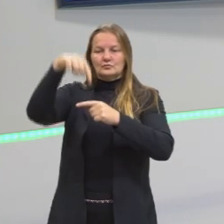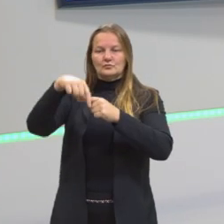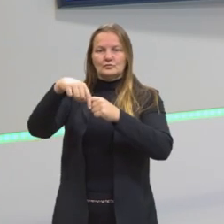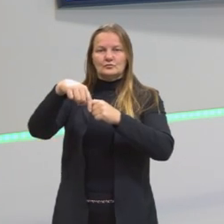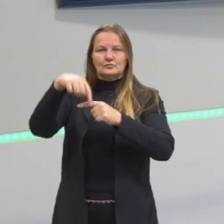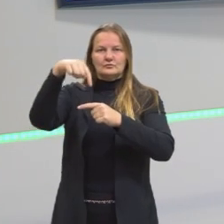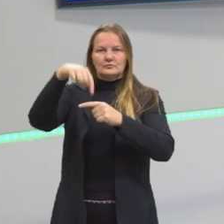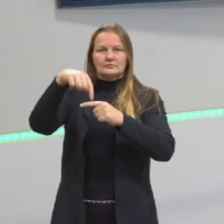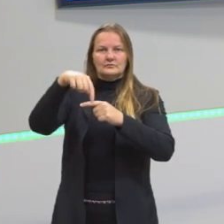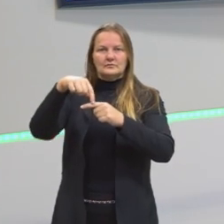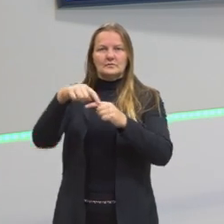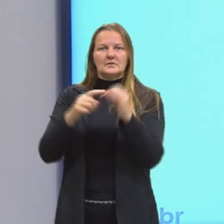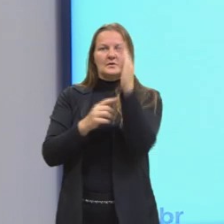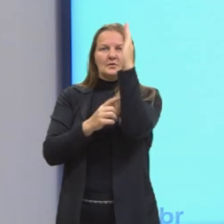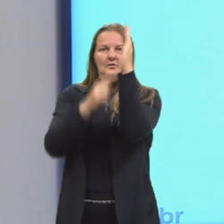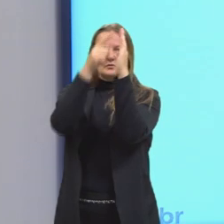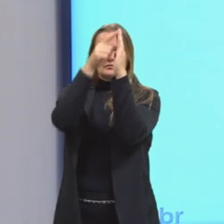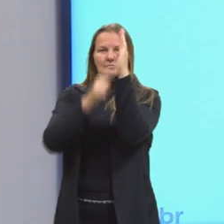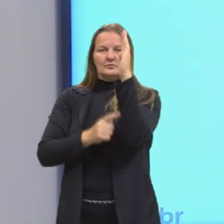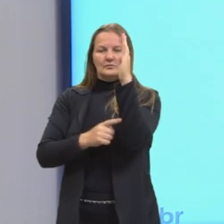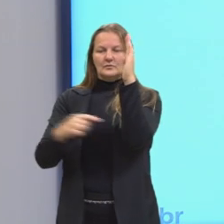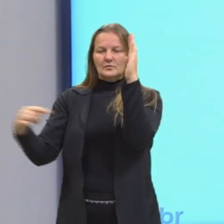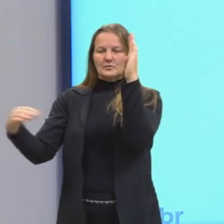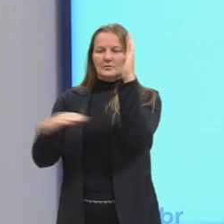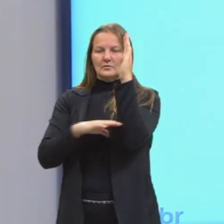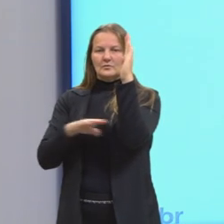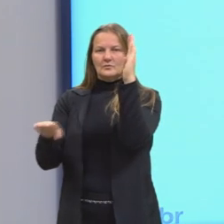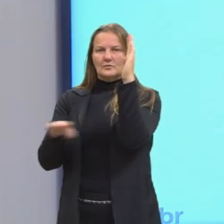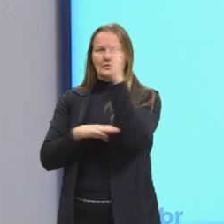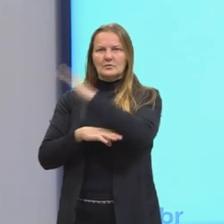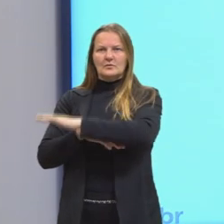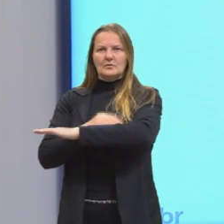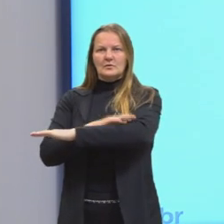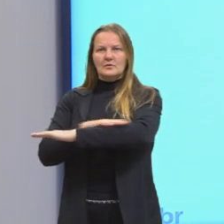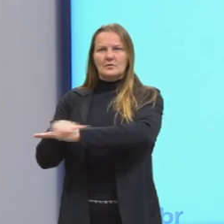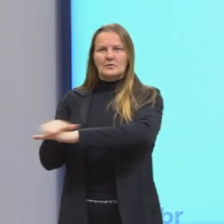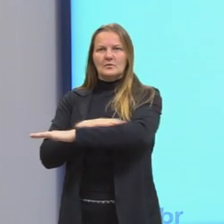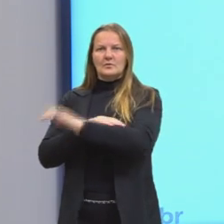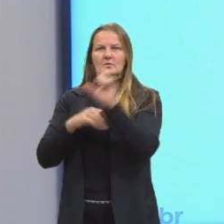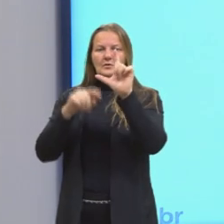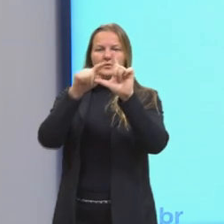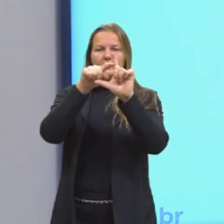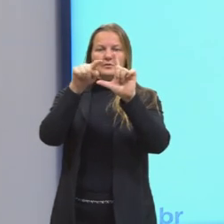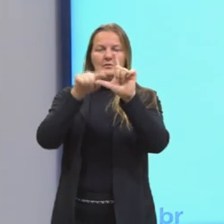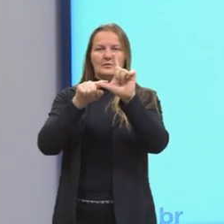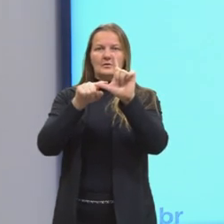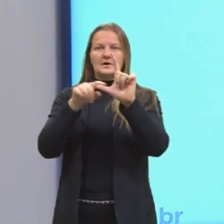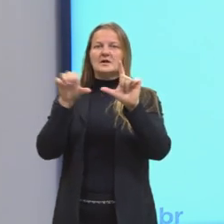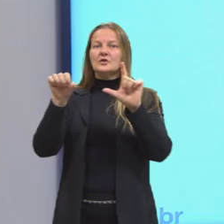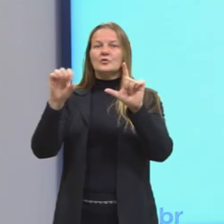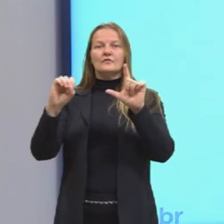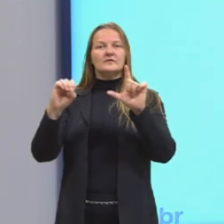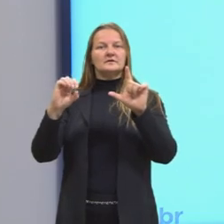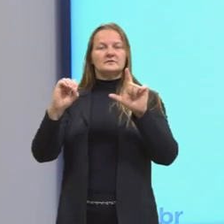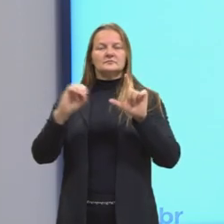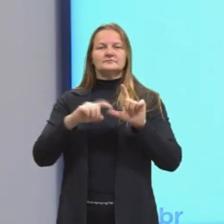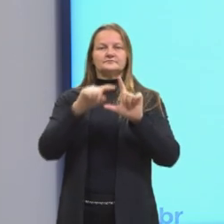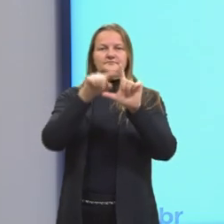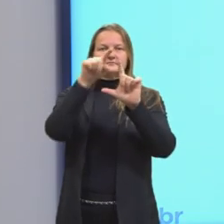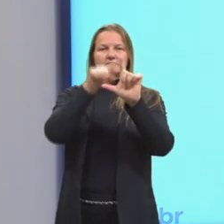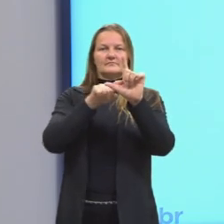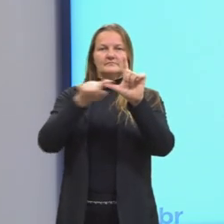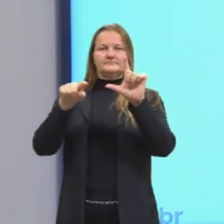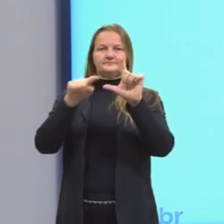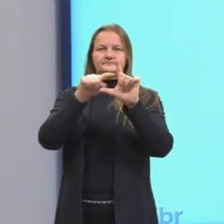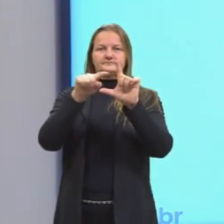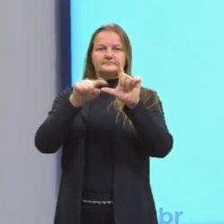ou seja, essas retas se encontram formando um ângulo de 90 graus, que é o chamado ângulo reto.